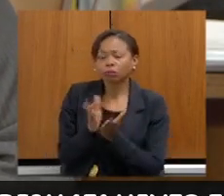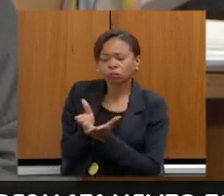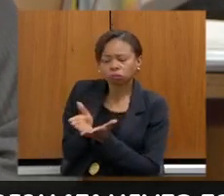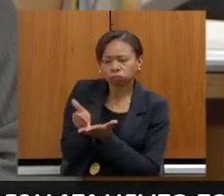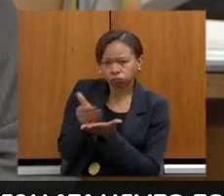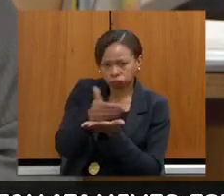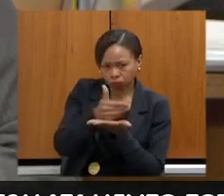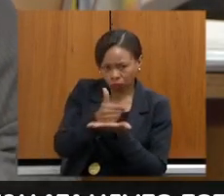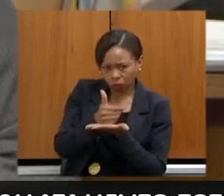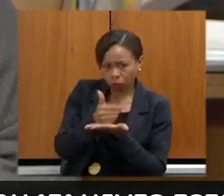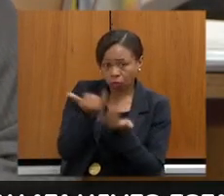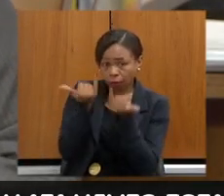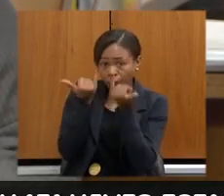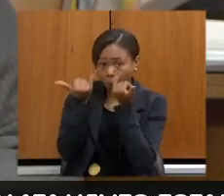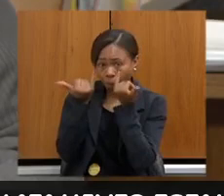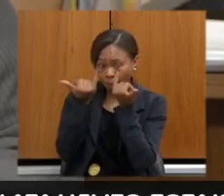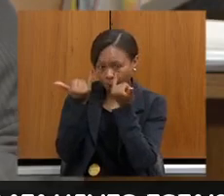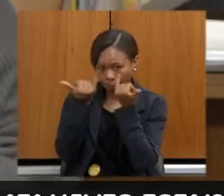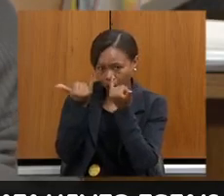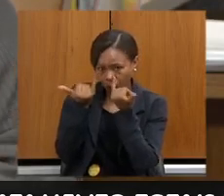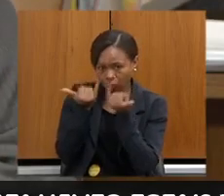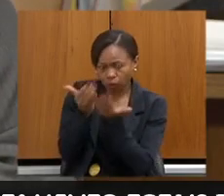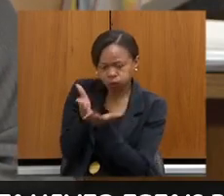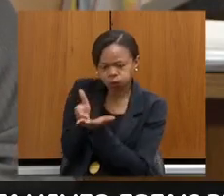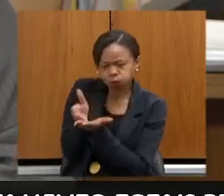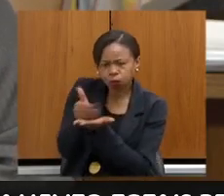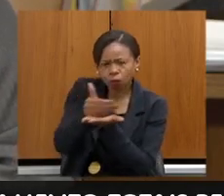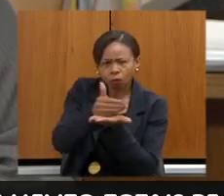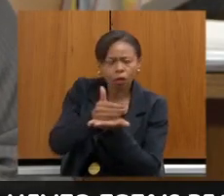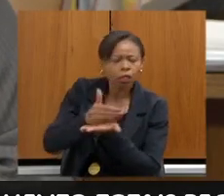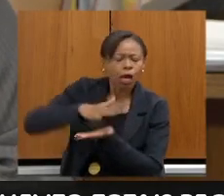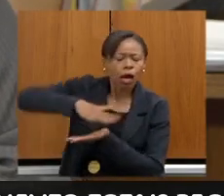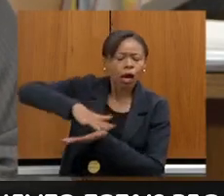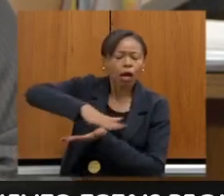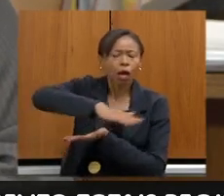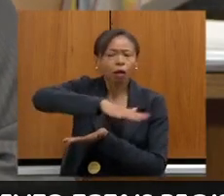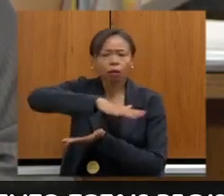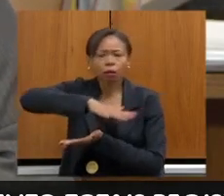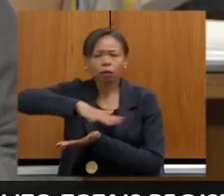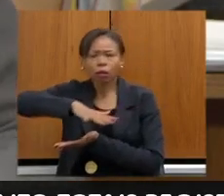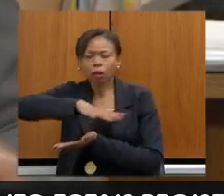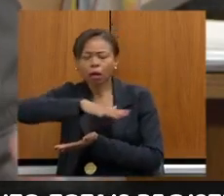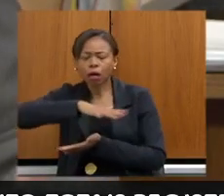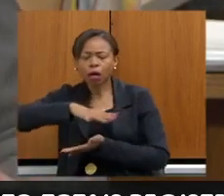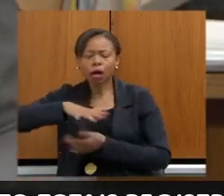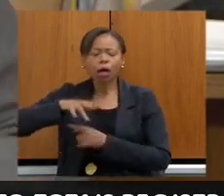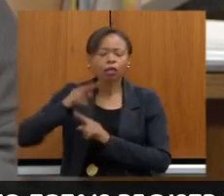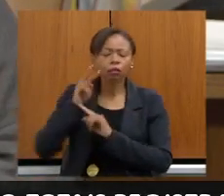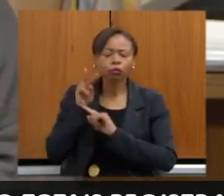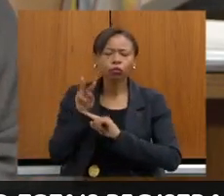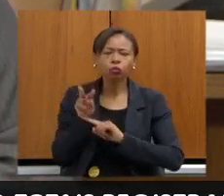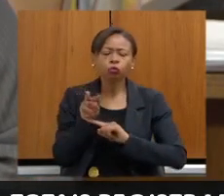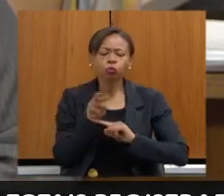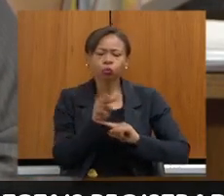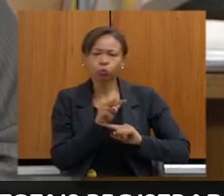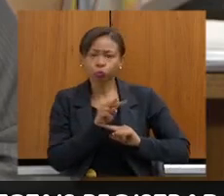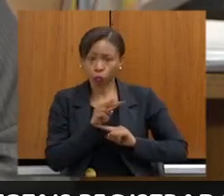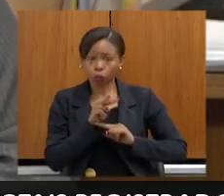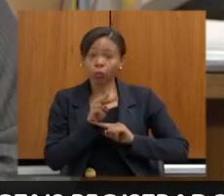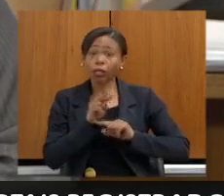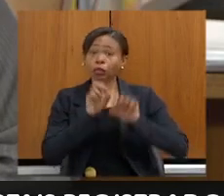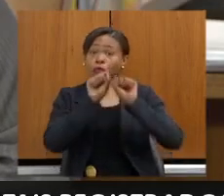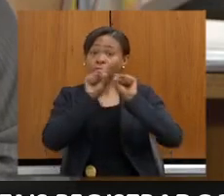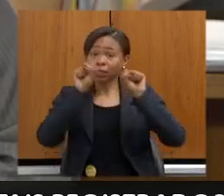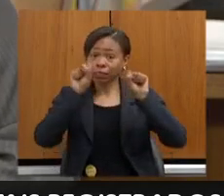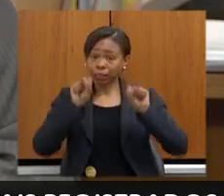dados daquela área, daquele polígono que foi detectado dentro dos sistemas de regularização